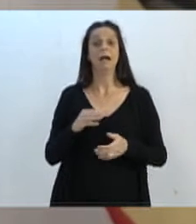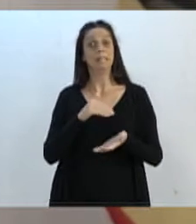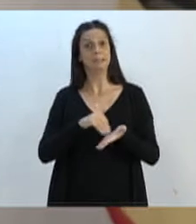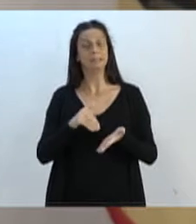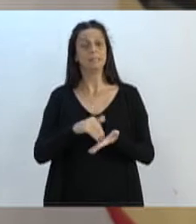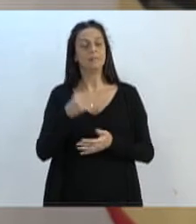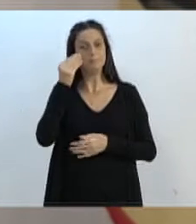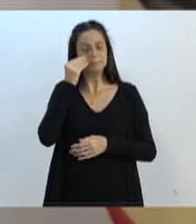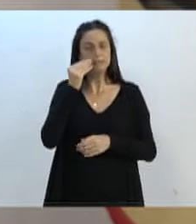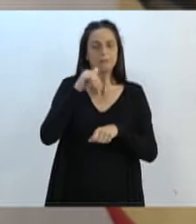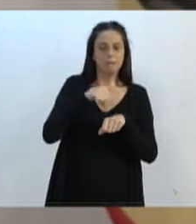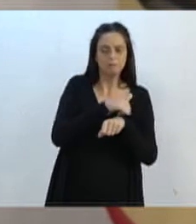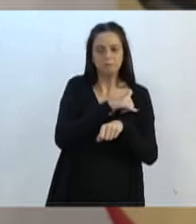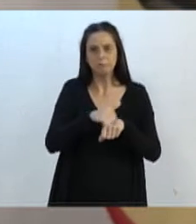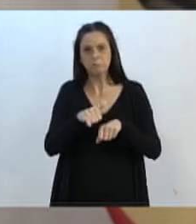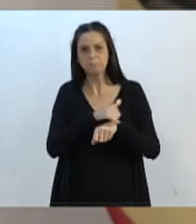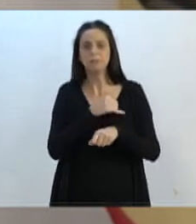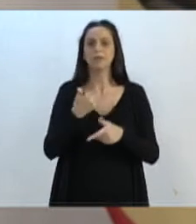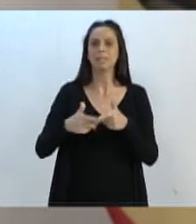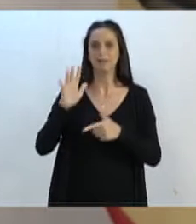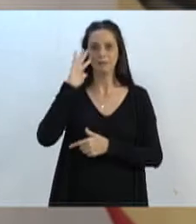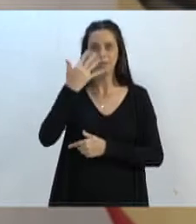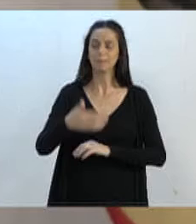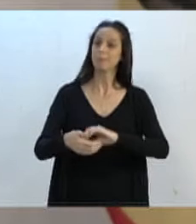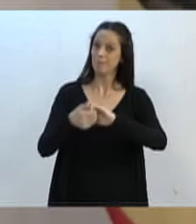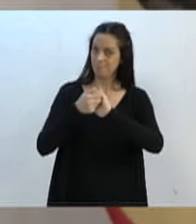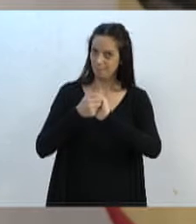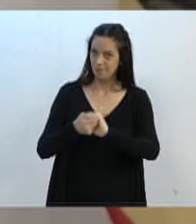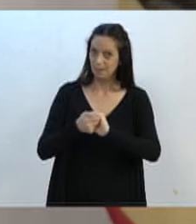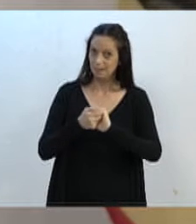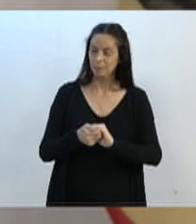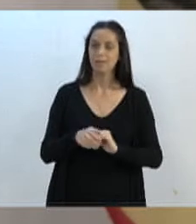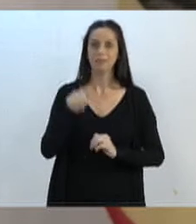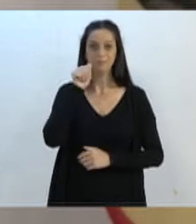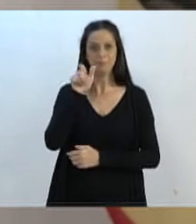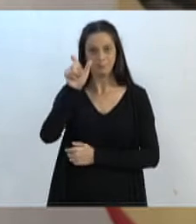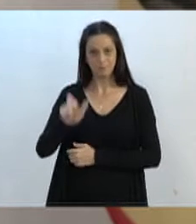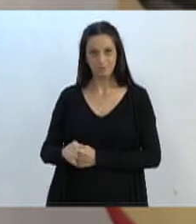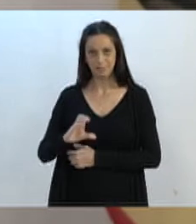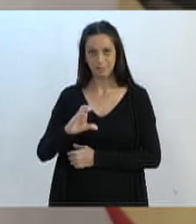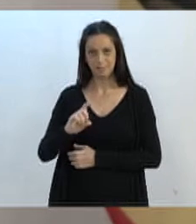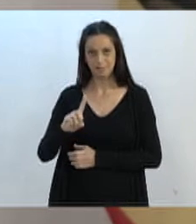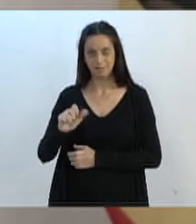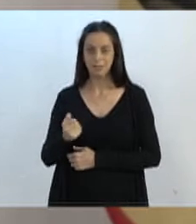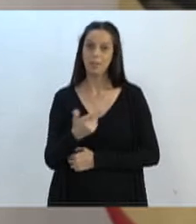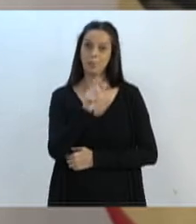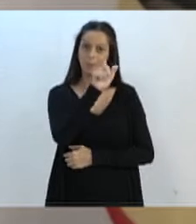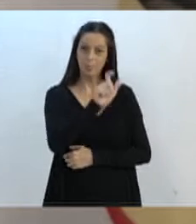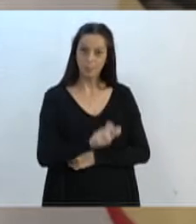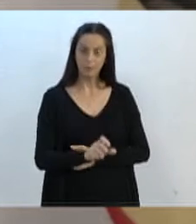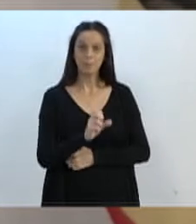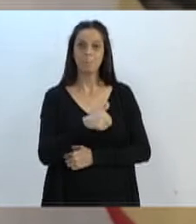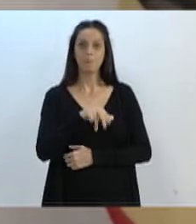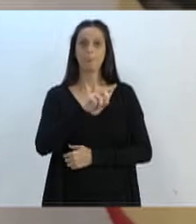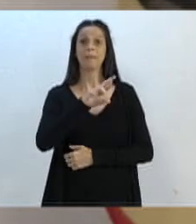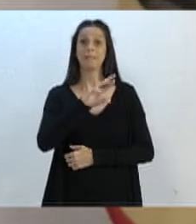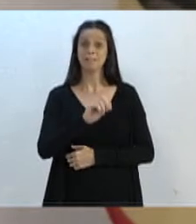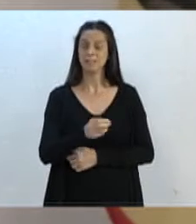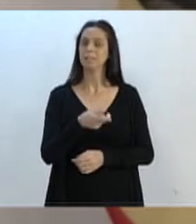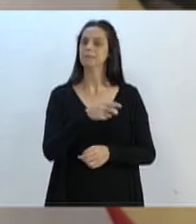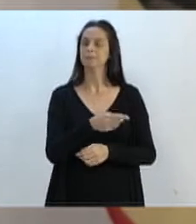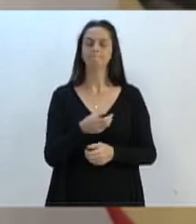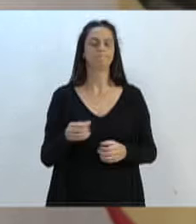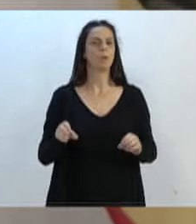melhor forma possível. Parabéns, Cida. Parabéns, Sandro Becker, grande radialista, que vem sempre